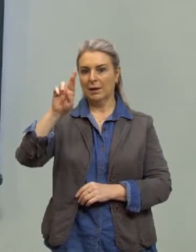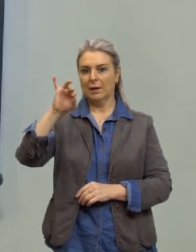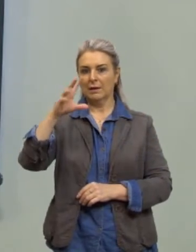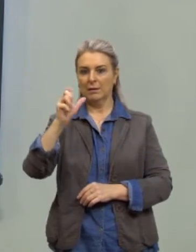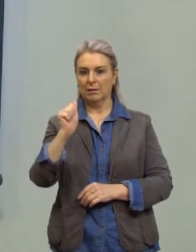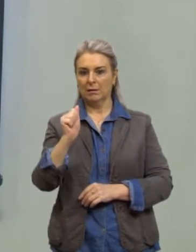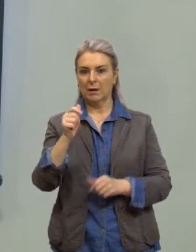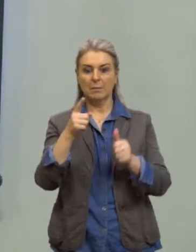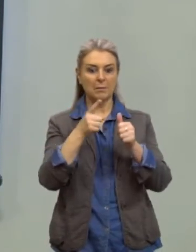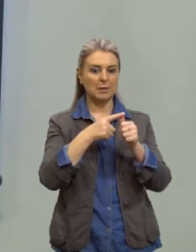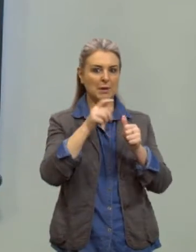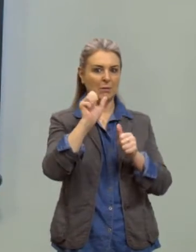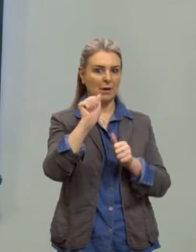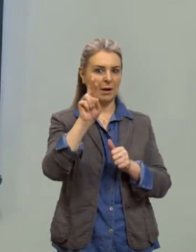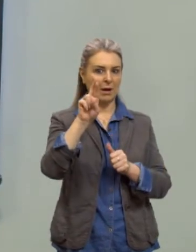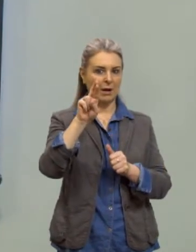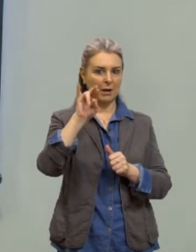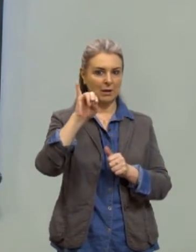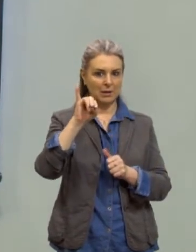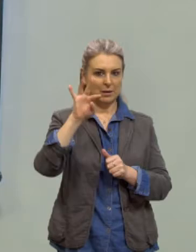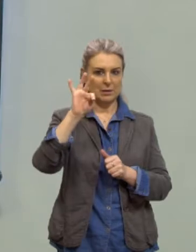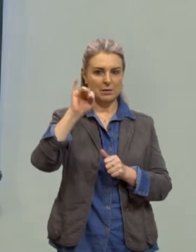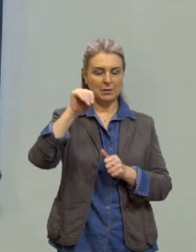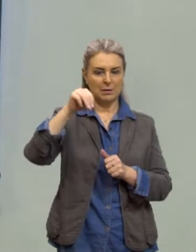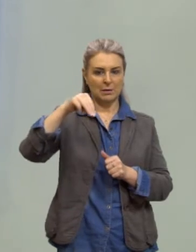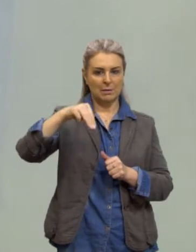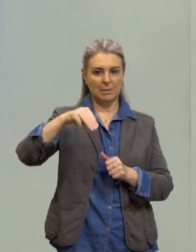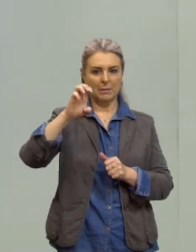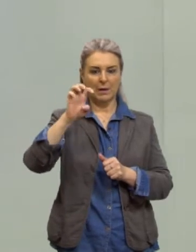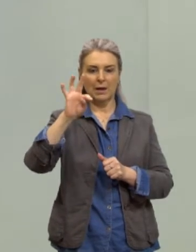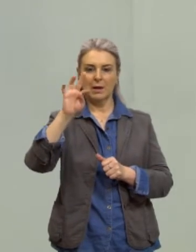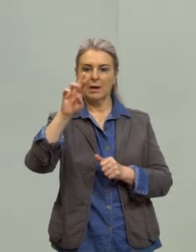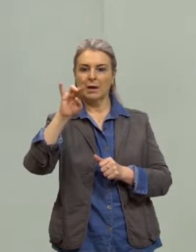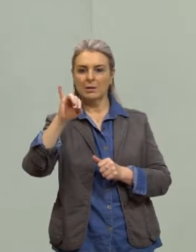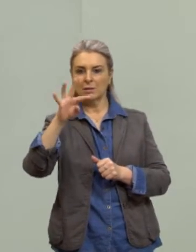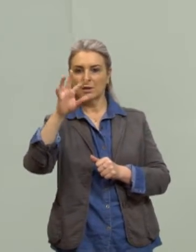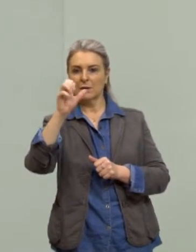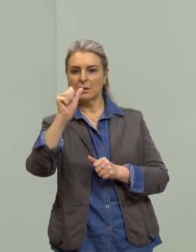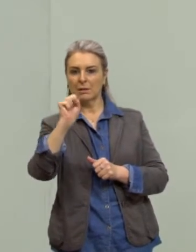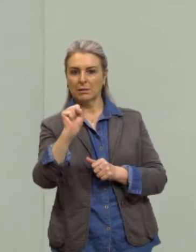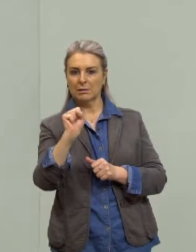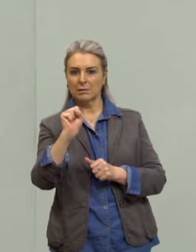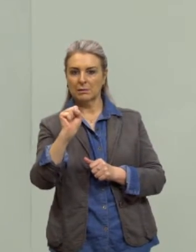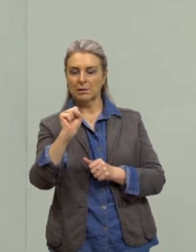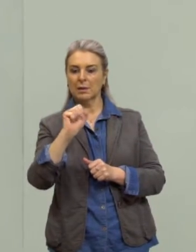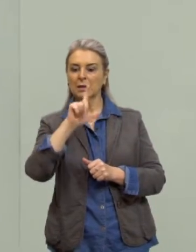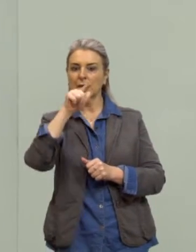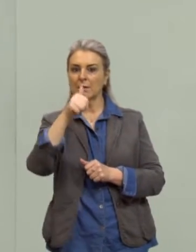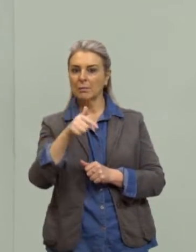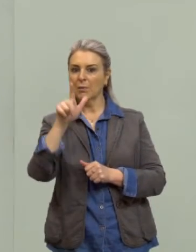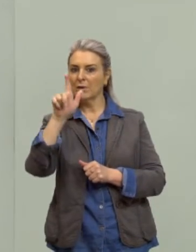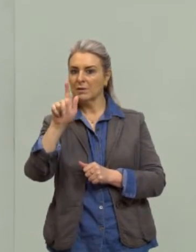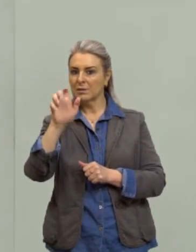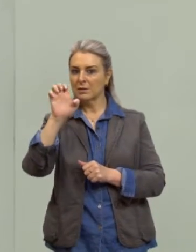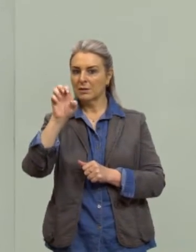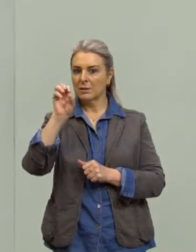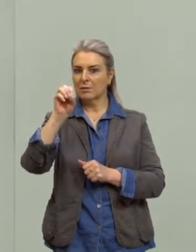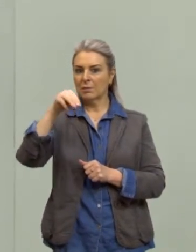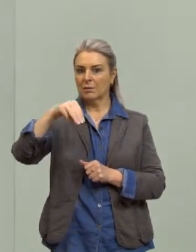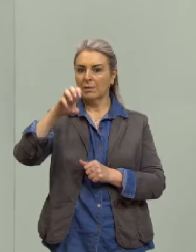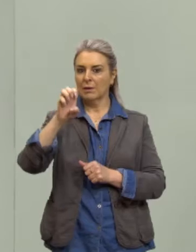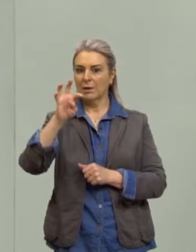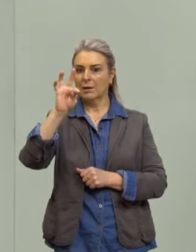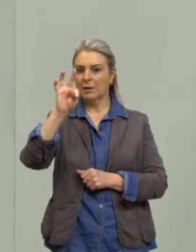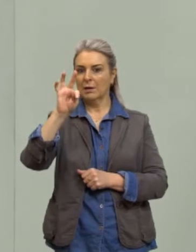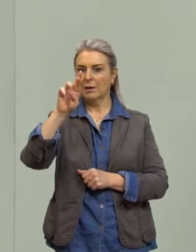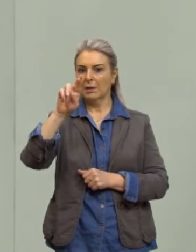aritméticas, que é o nosso estudo hoje. E eu já falo para vocês em progressões geométricas. Essas progressões